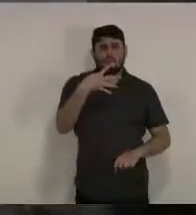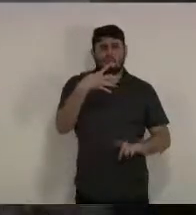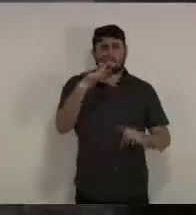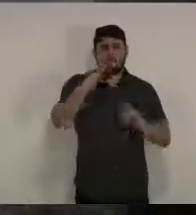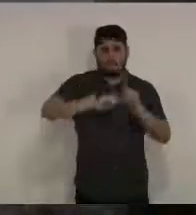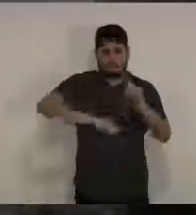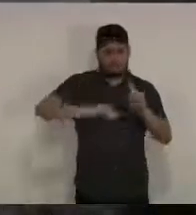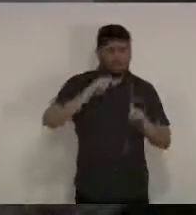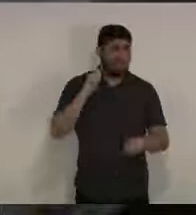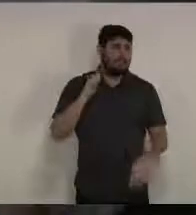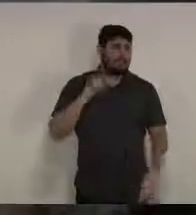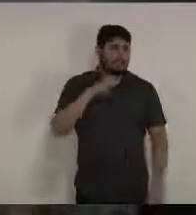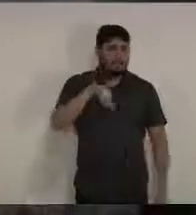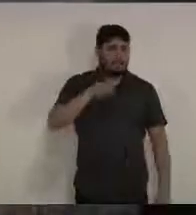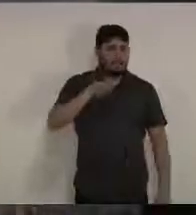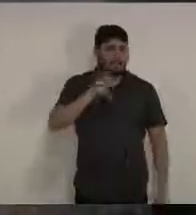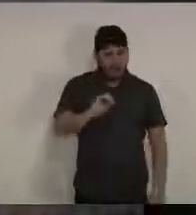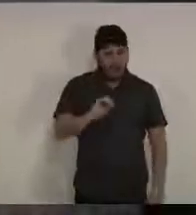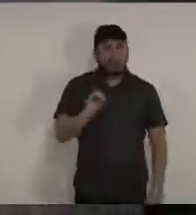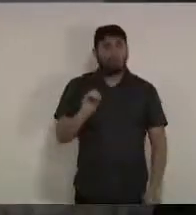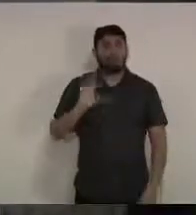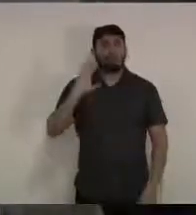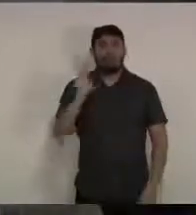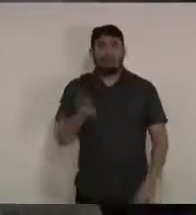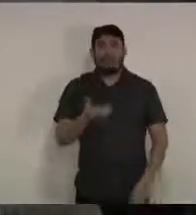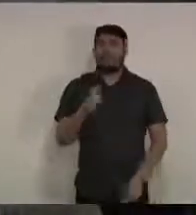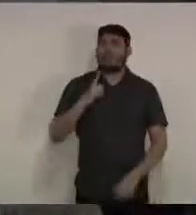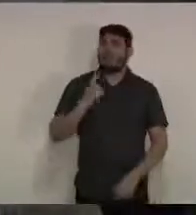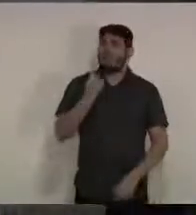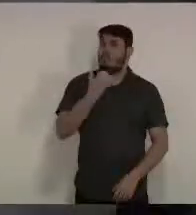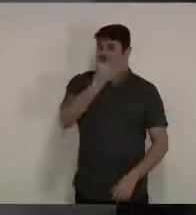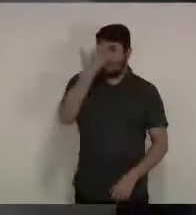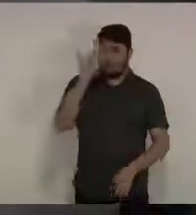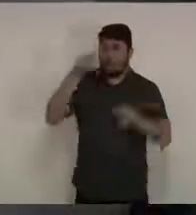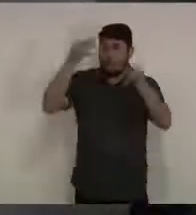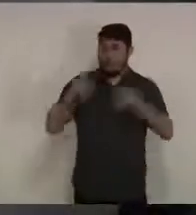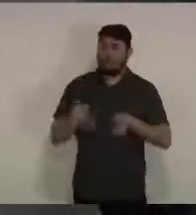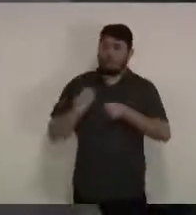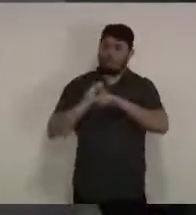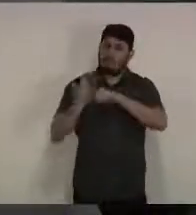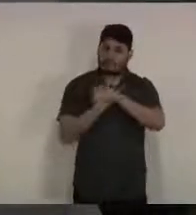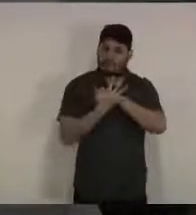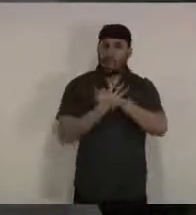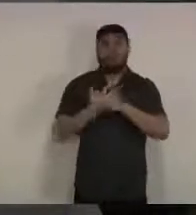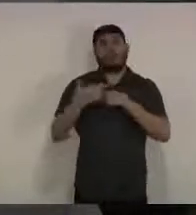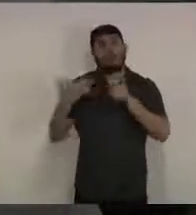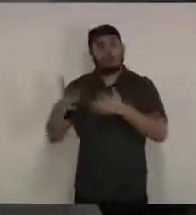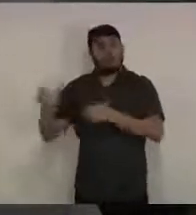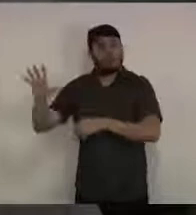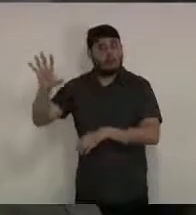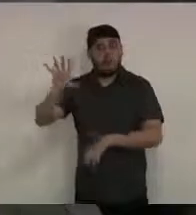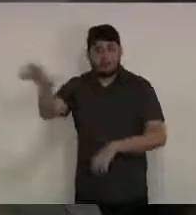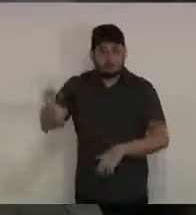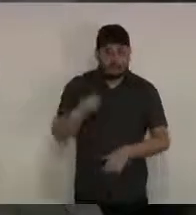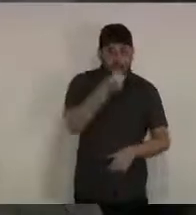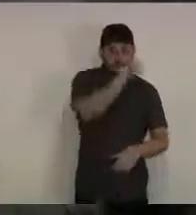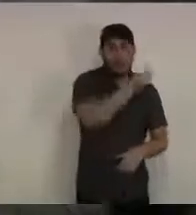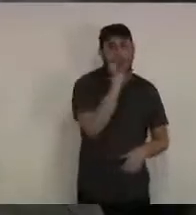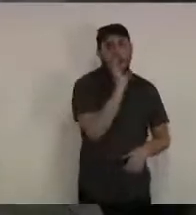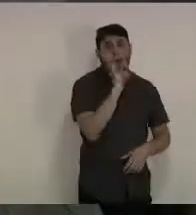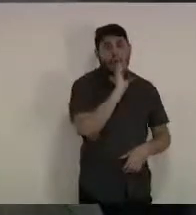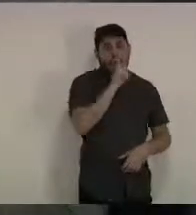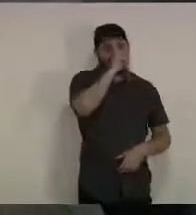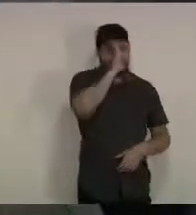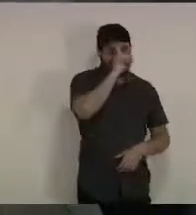curso sobre o primeiro caso suspeito onde ele já foi prontamente encaminhado para um setor de isolamento lá na unidade